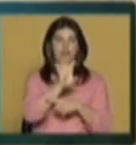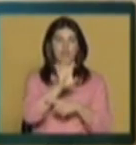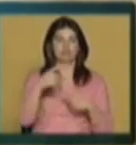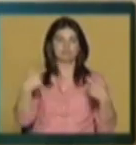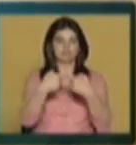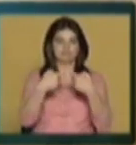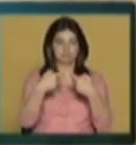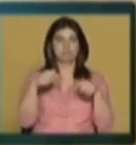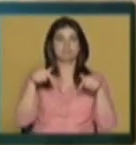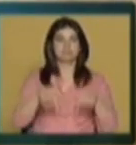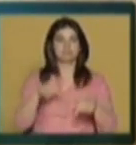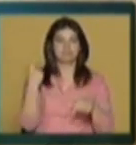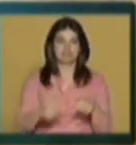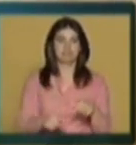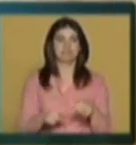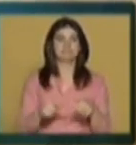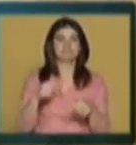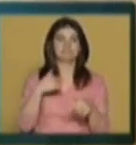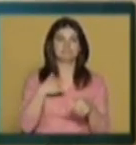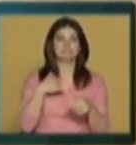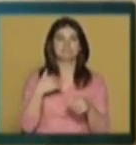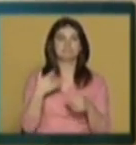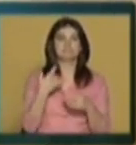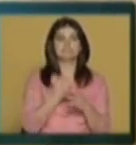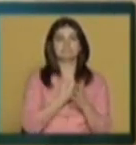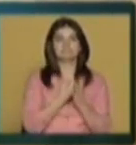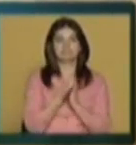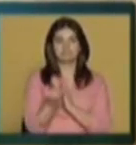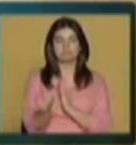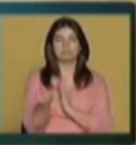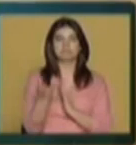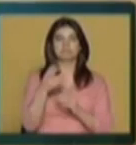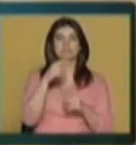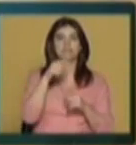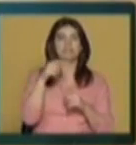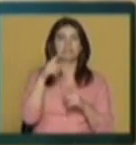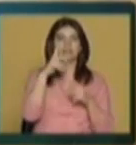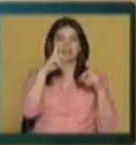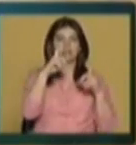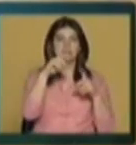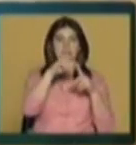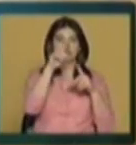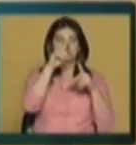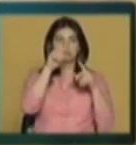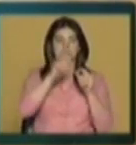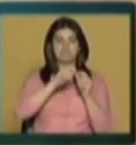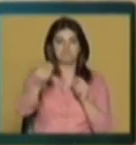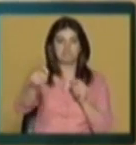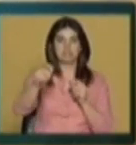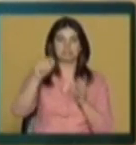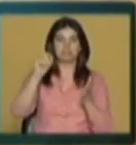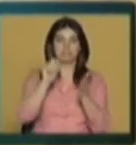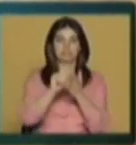utilizamos um conjunto de imagens bastante simples, como retas, pontos,